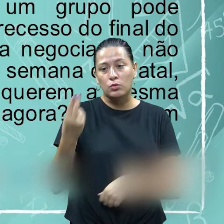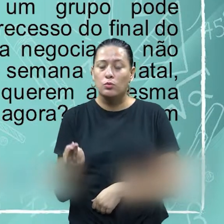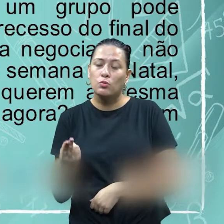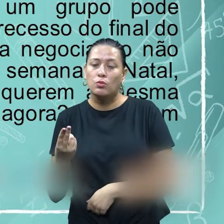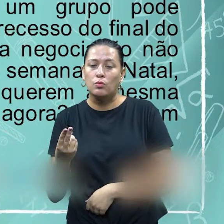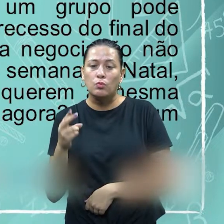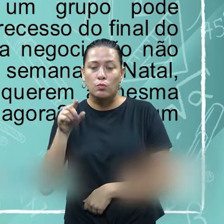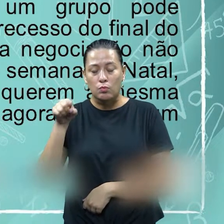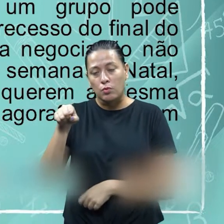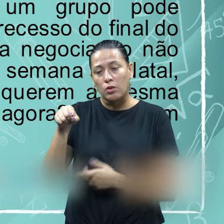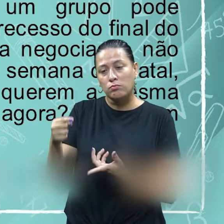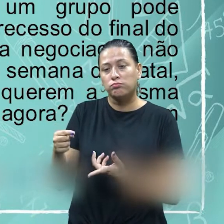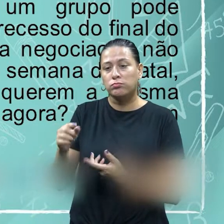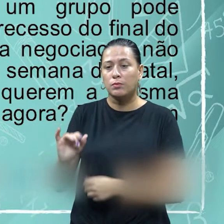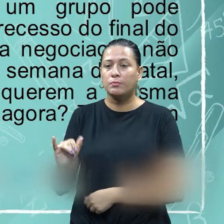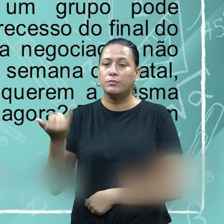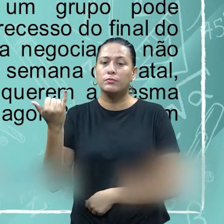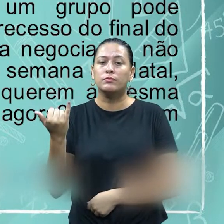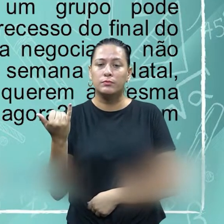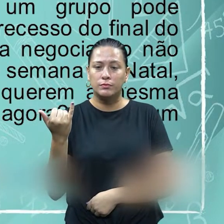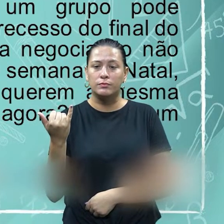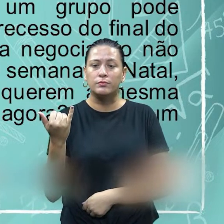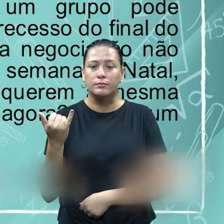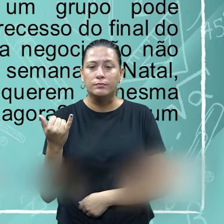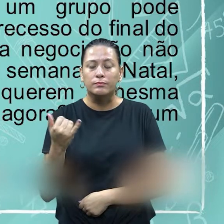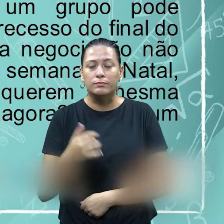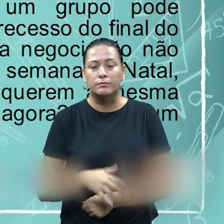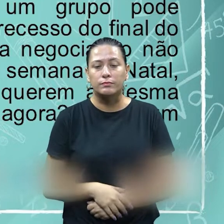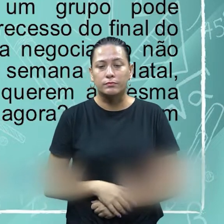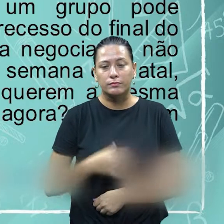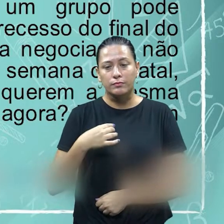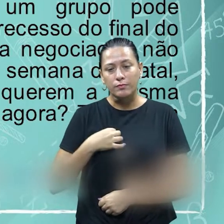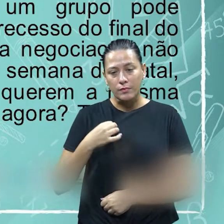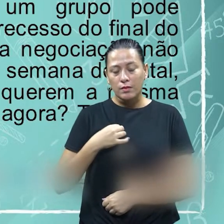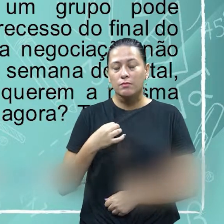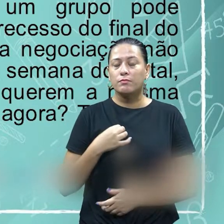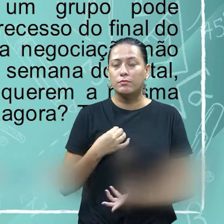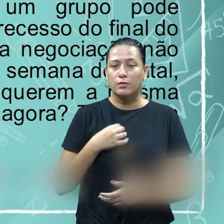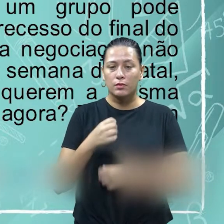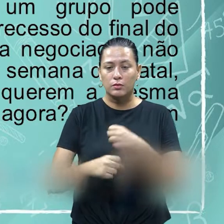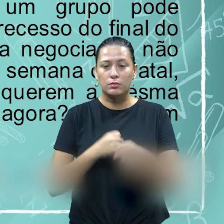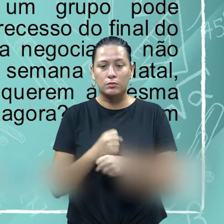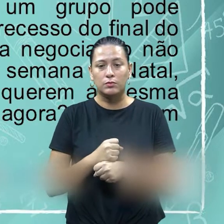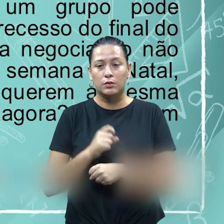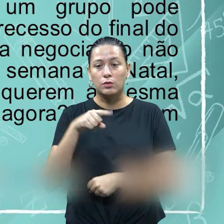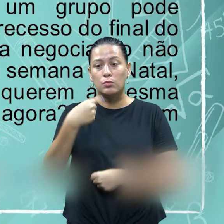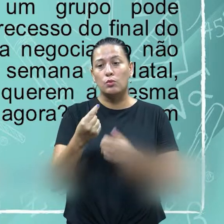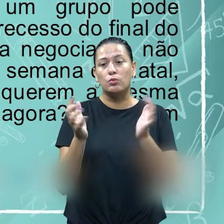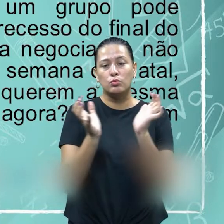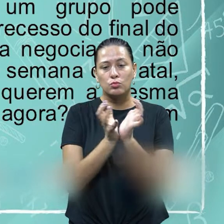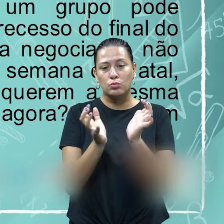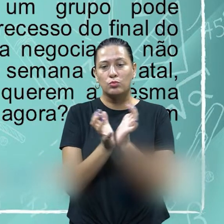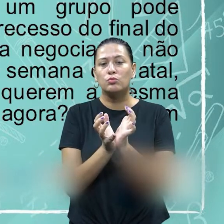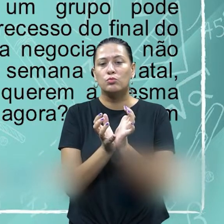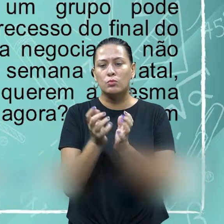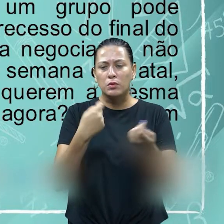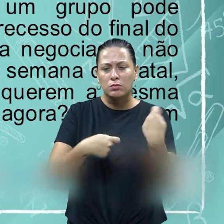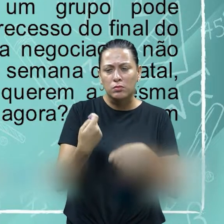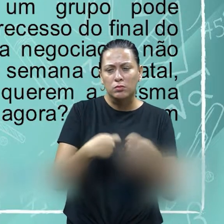para negociação não ter conflito deve ficar na semana do Natal. Entretanto